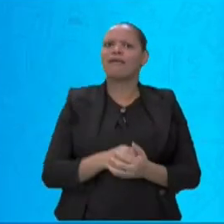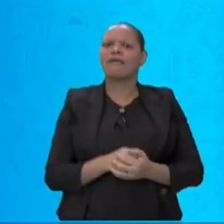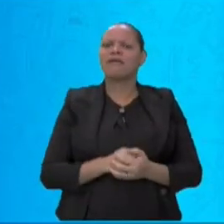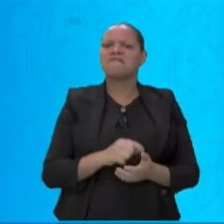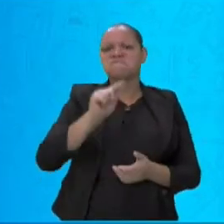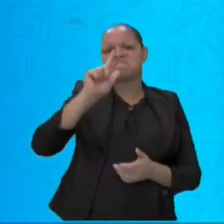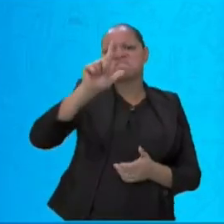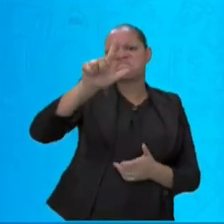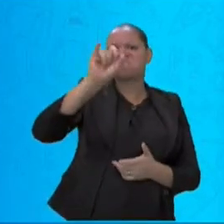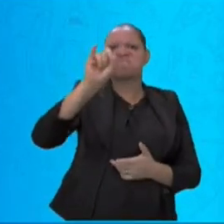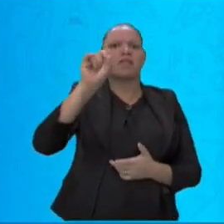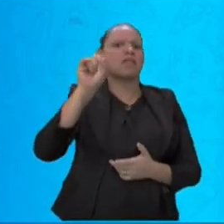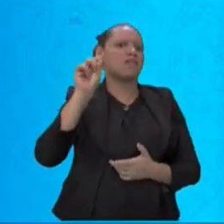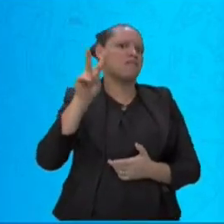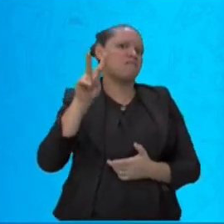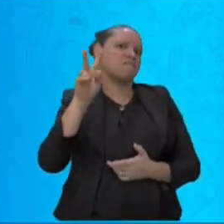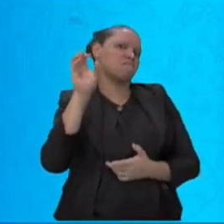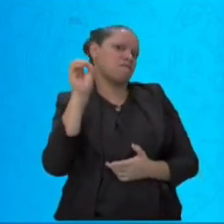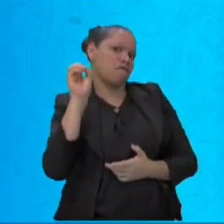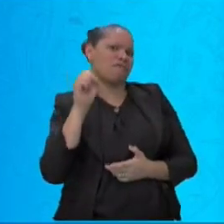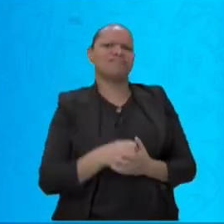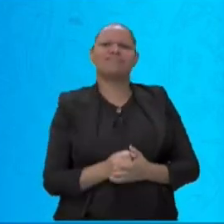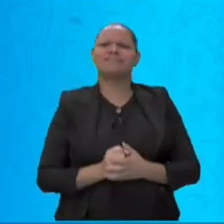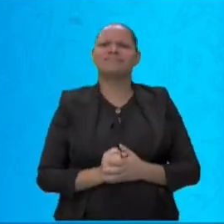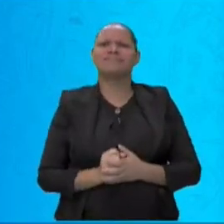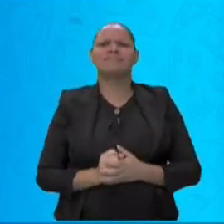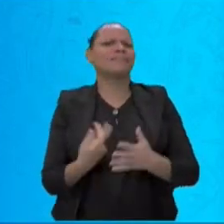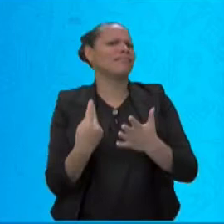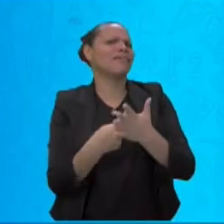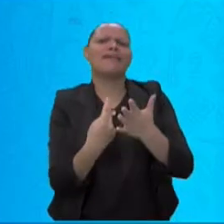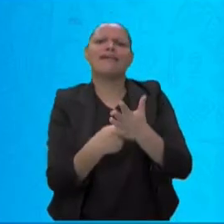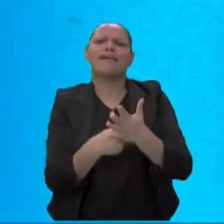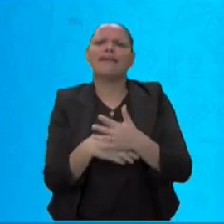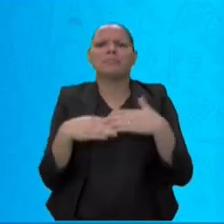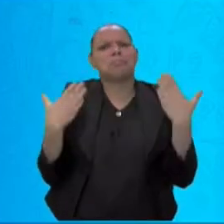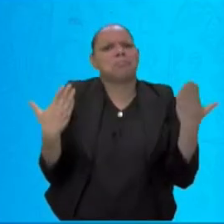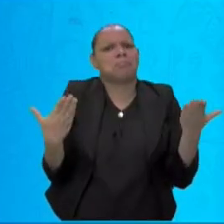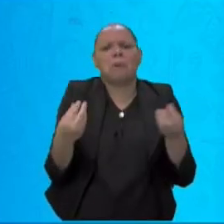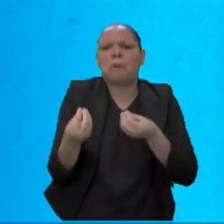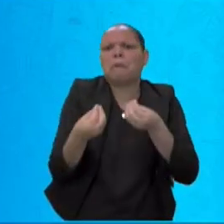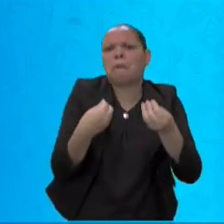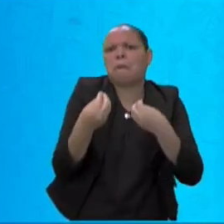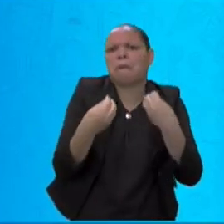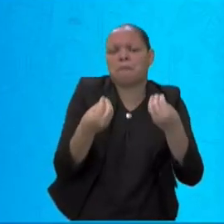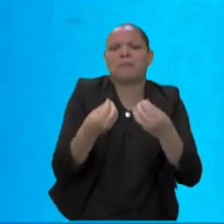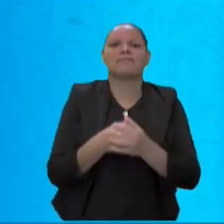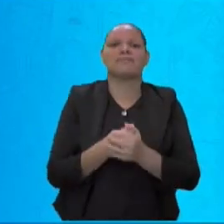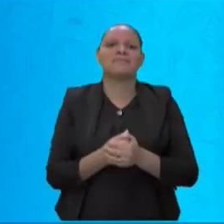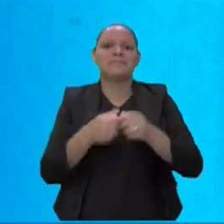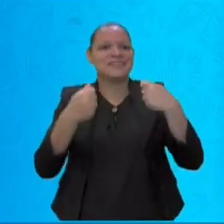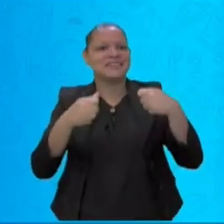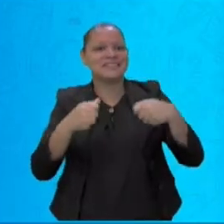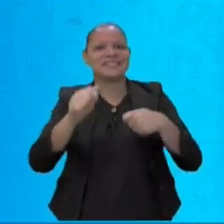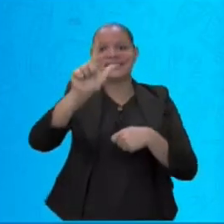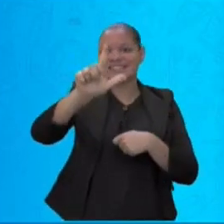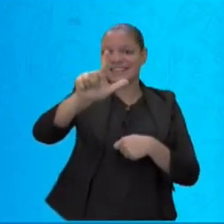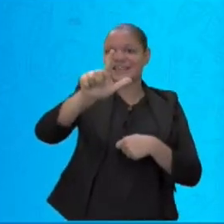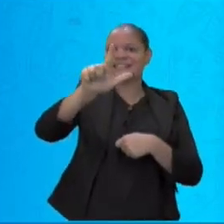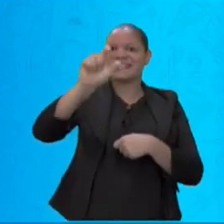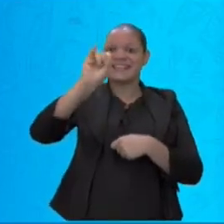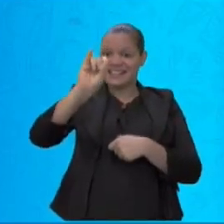tirado. Então, livro. O som do V e do R falado é encontro